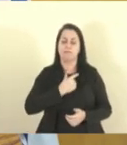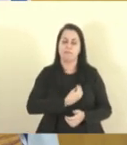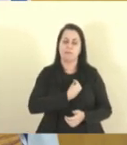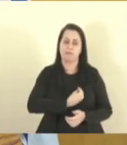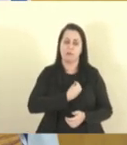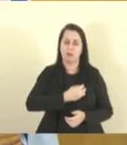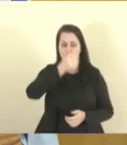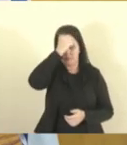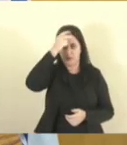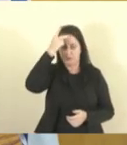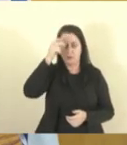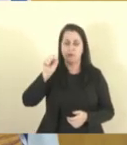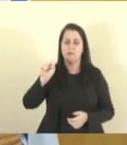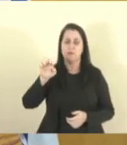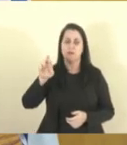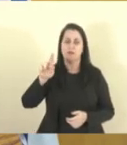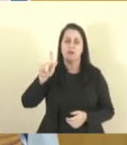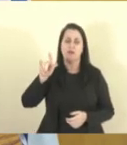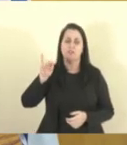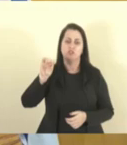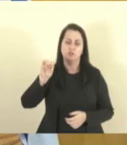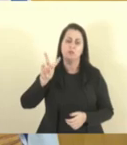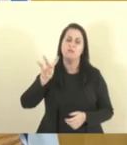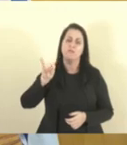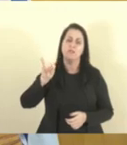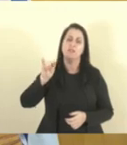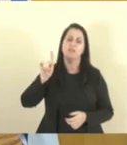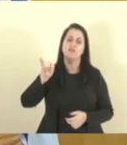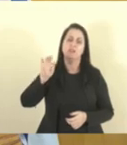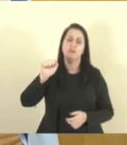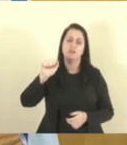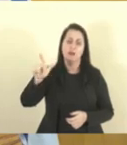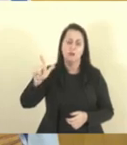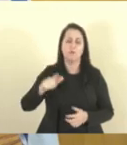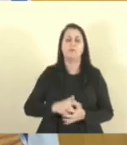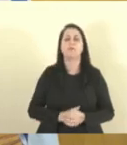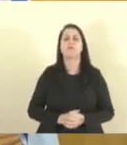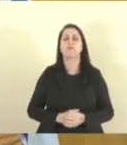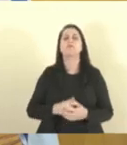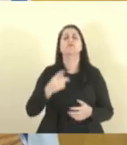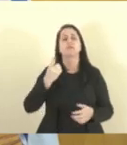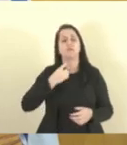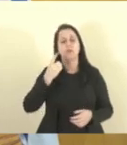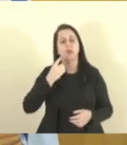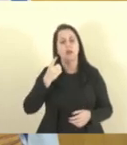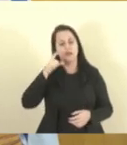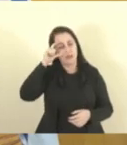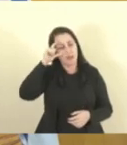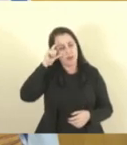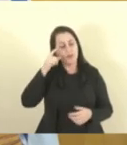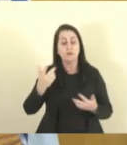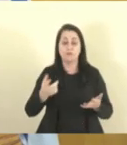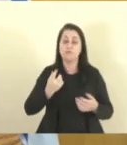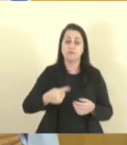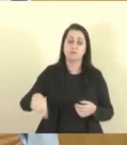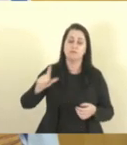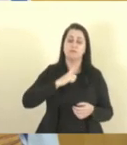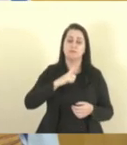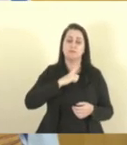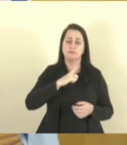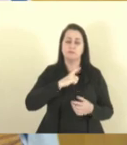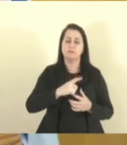prefeito Sérgio Vidigal, também com o deputado Deninho, aqui da Assembleia Legislativa. Nós tivemos